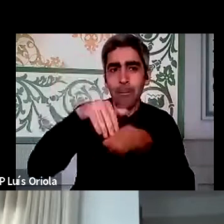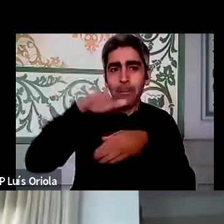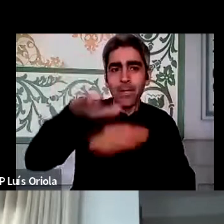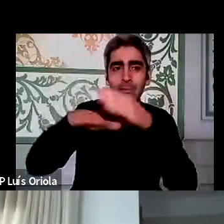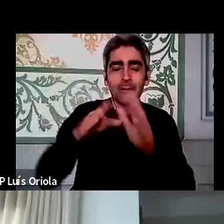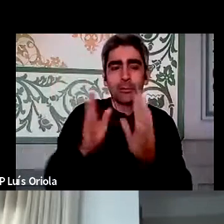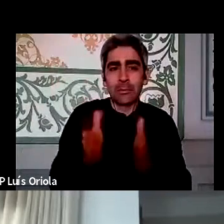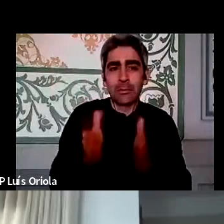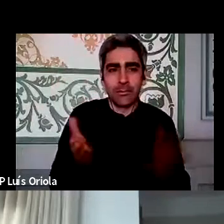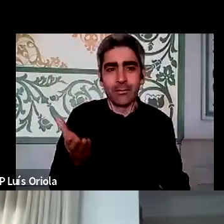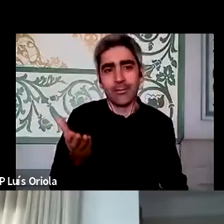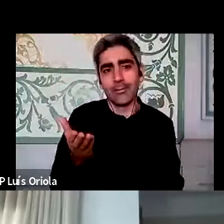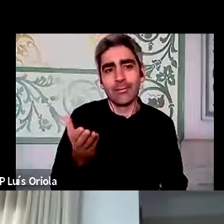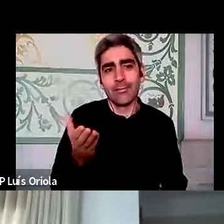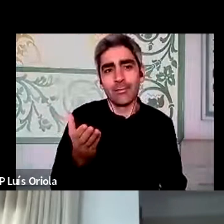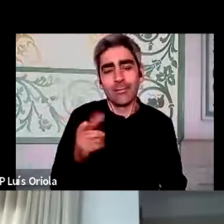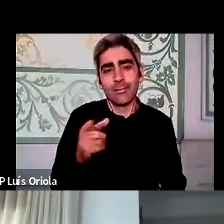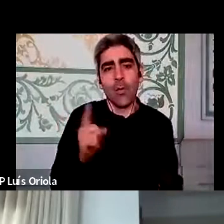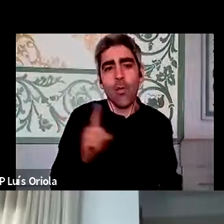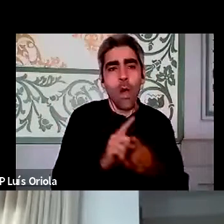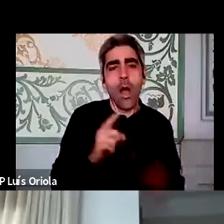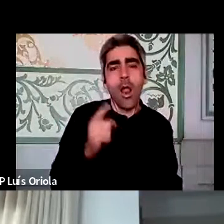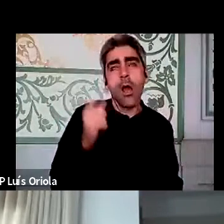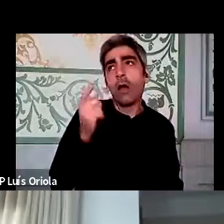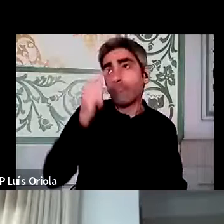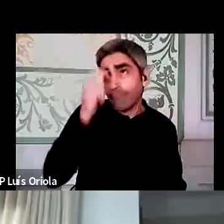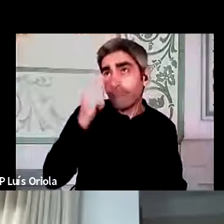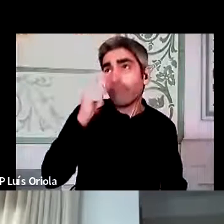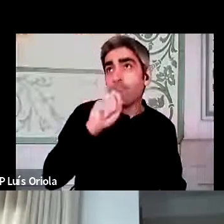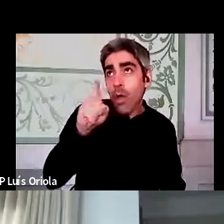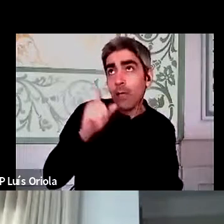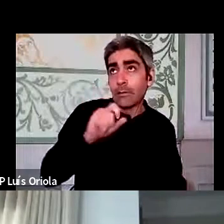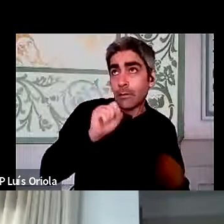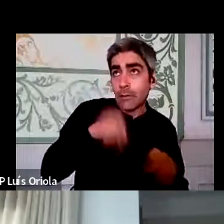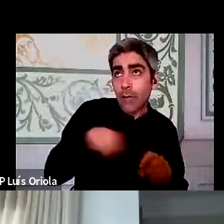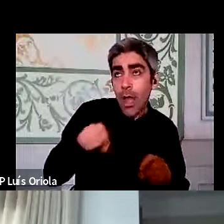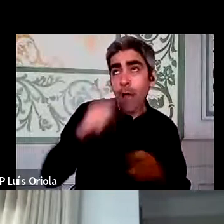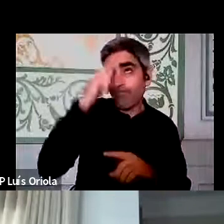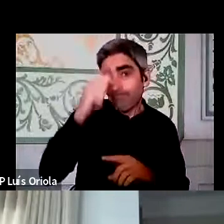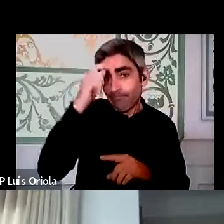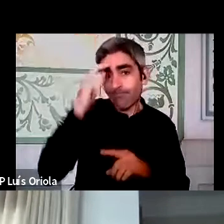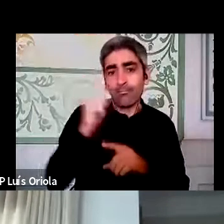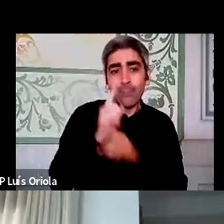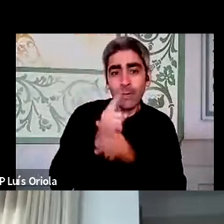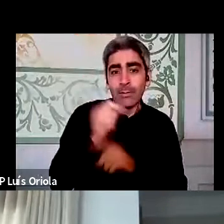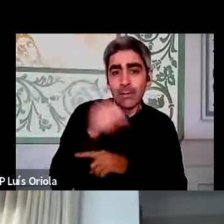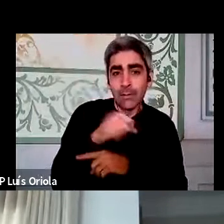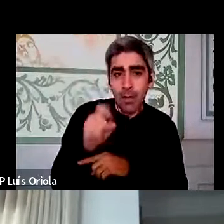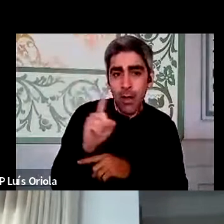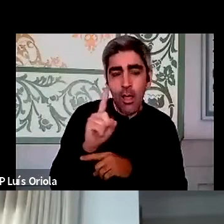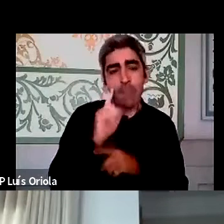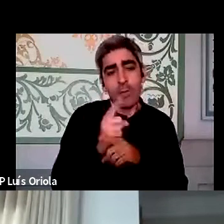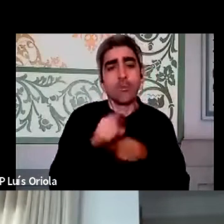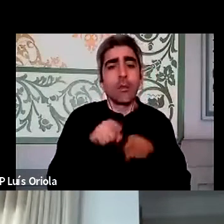Não era preciso colocar à consideração superior, mas obviamente era preciso manter um alinhamento